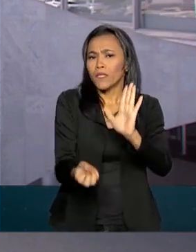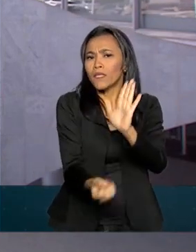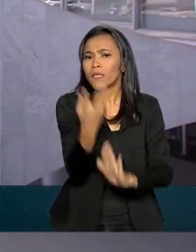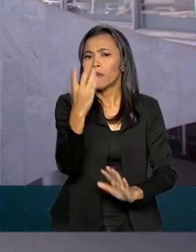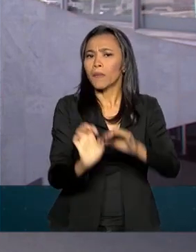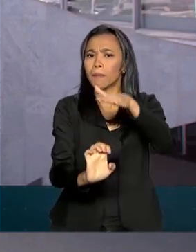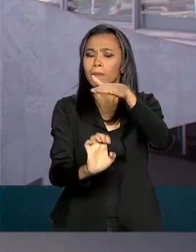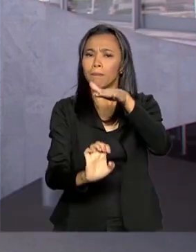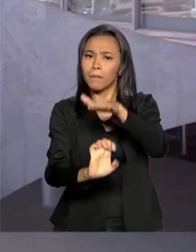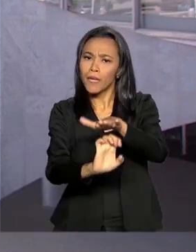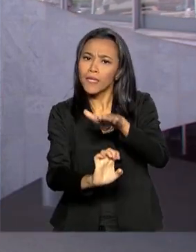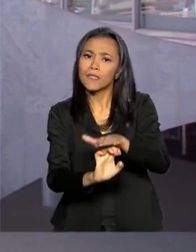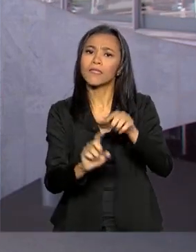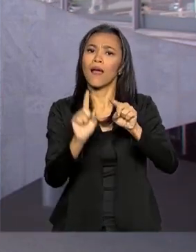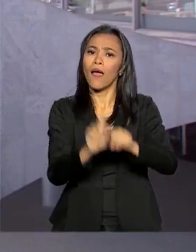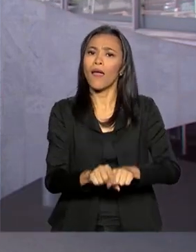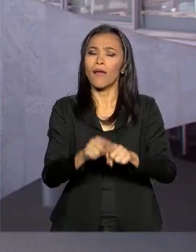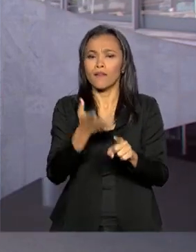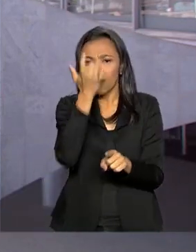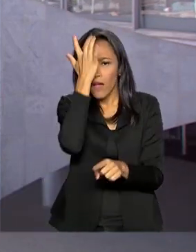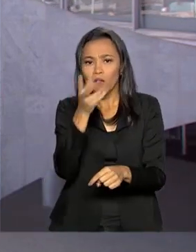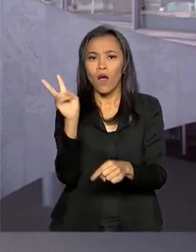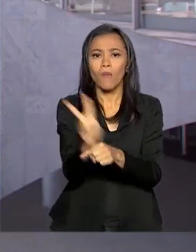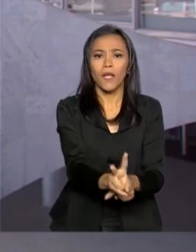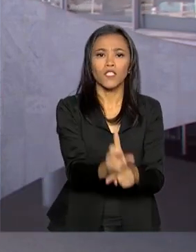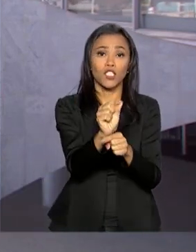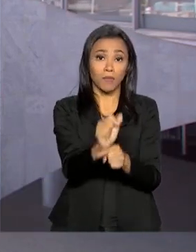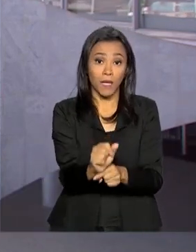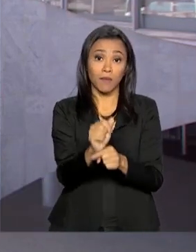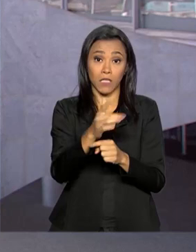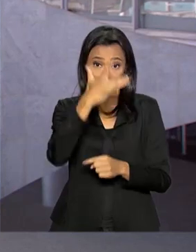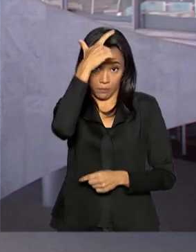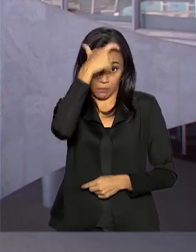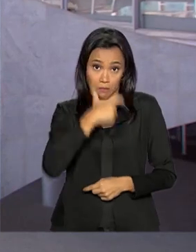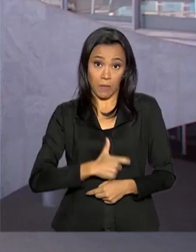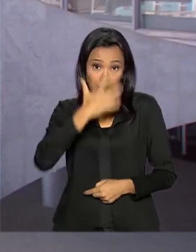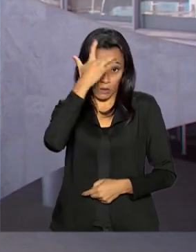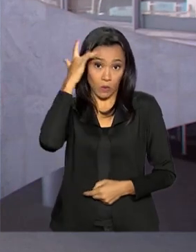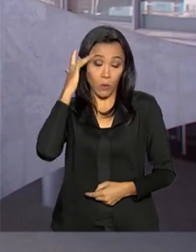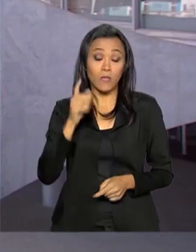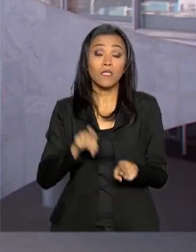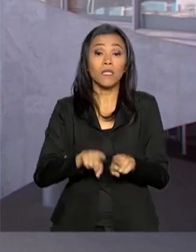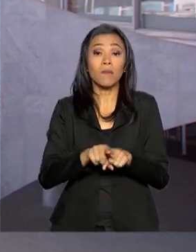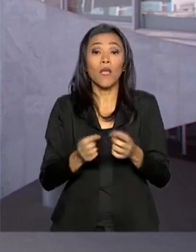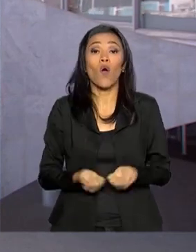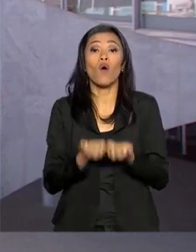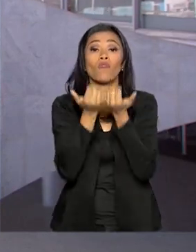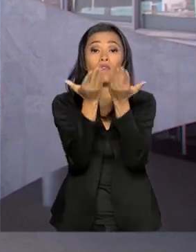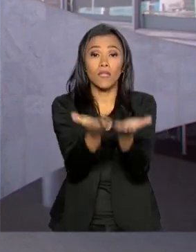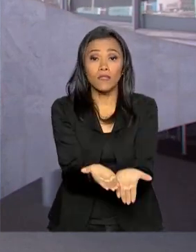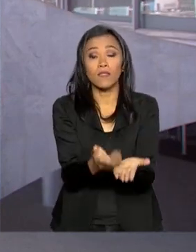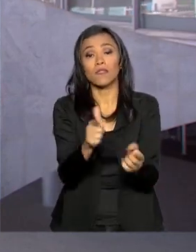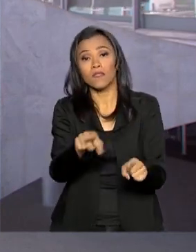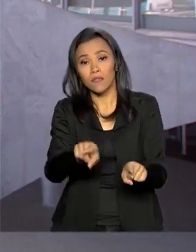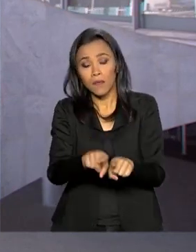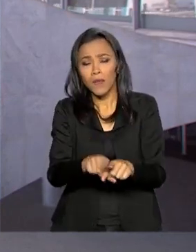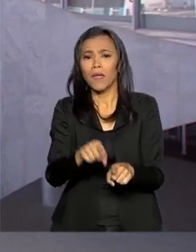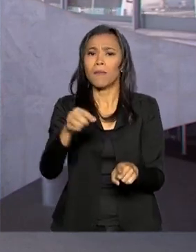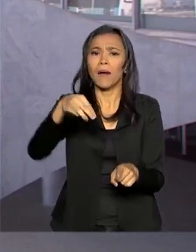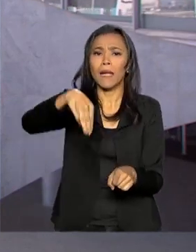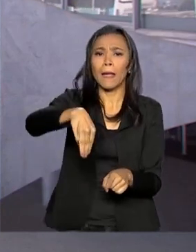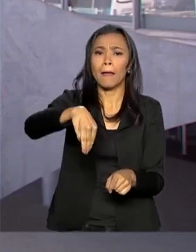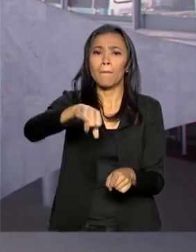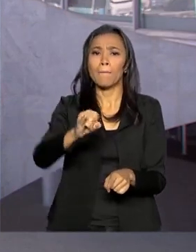é facilitar a oferta de empréstimos com recursos de pessoas físicas e oferecer mais uma opção de crédito para micro e pequenas empresas